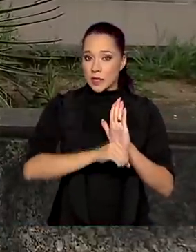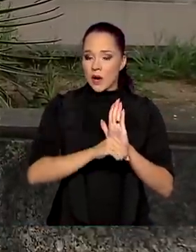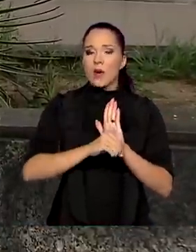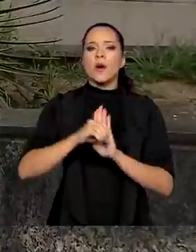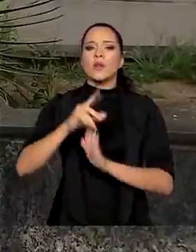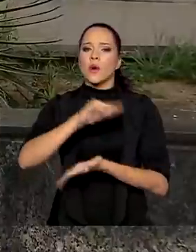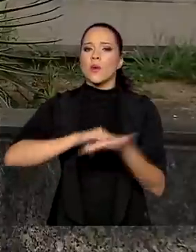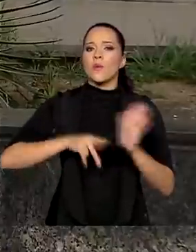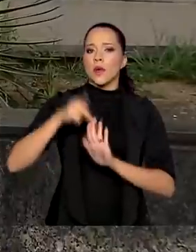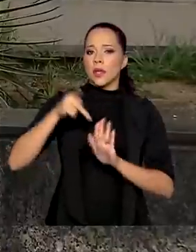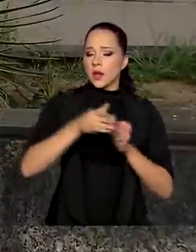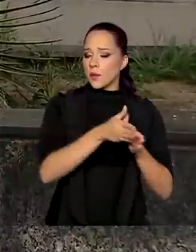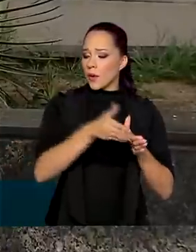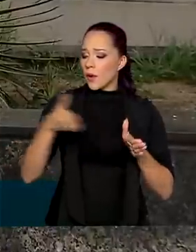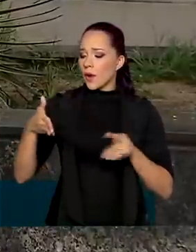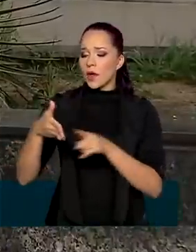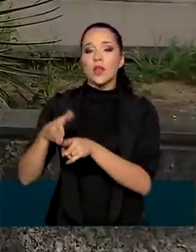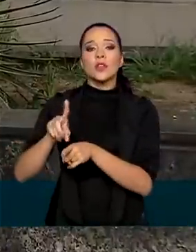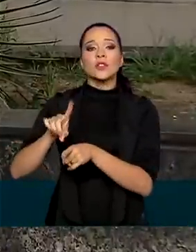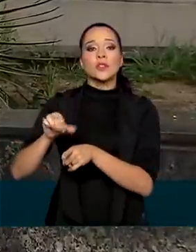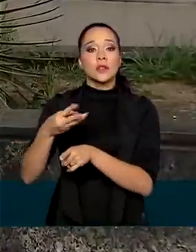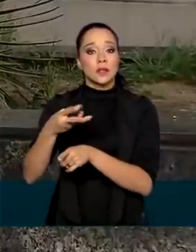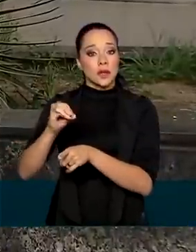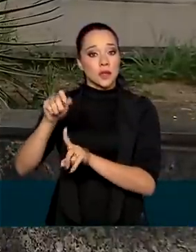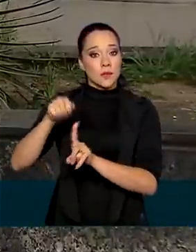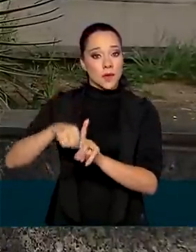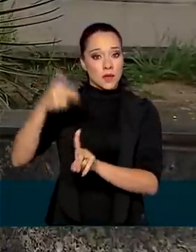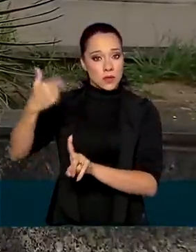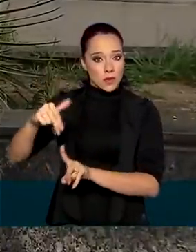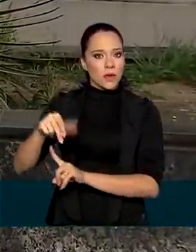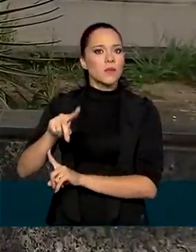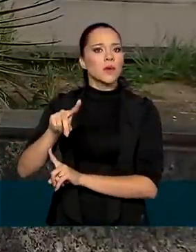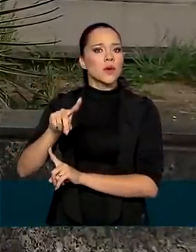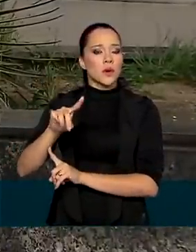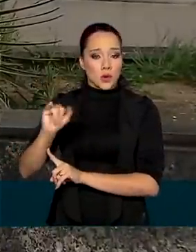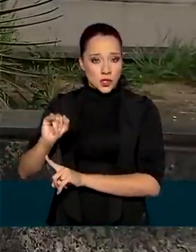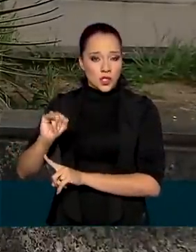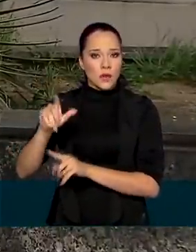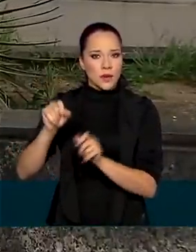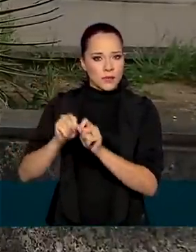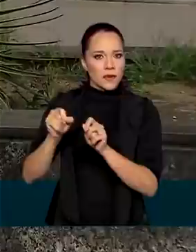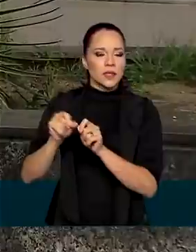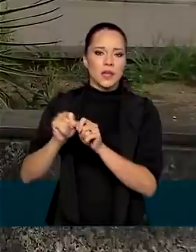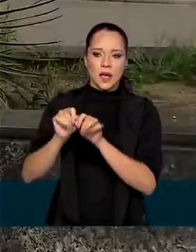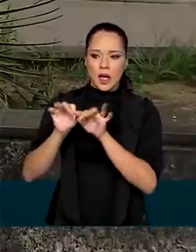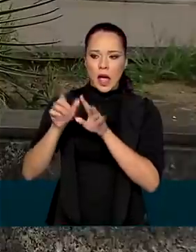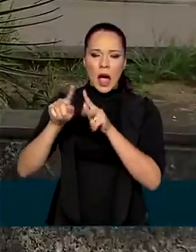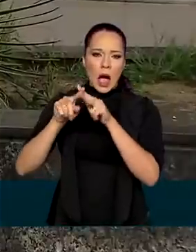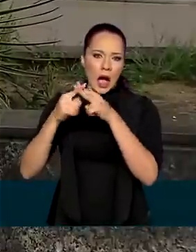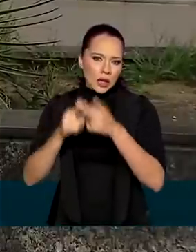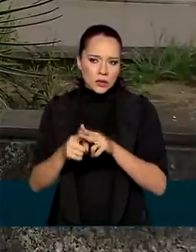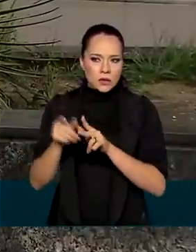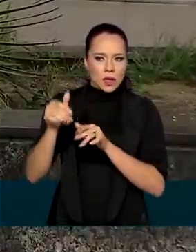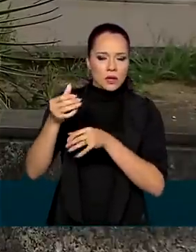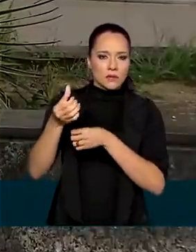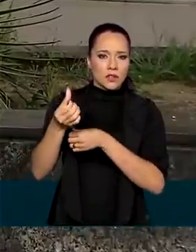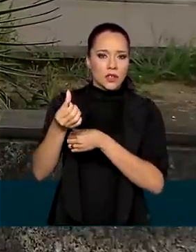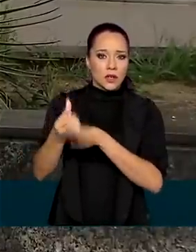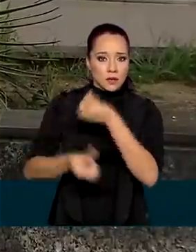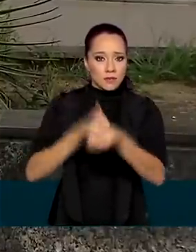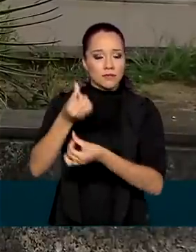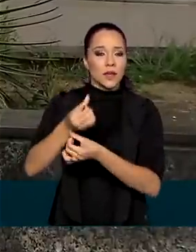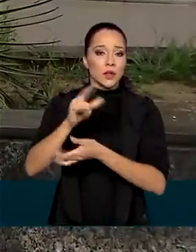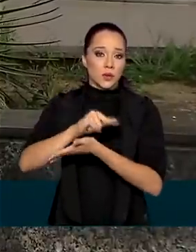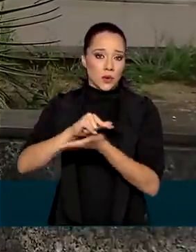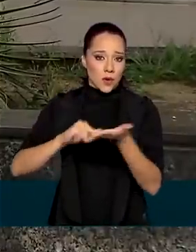portaria que prorroga para o dia 30 de novembro o prazo para a realização dos editamentos de renovação semestral dos